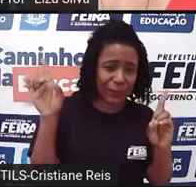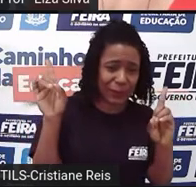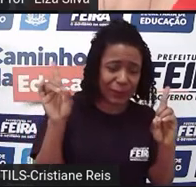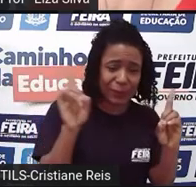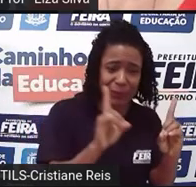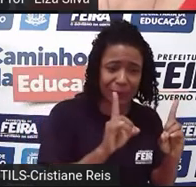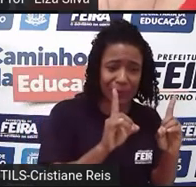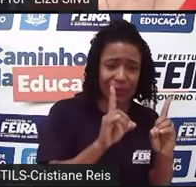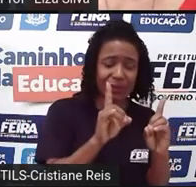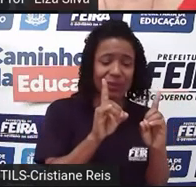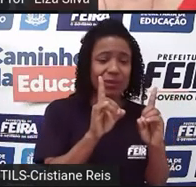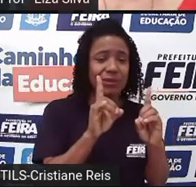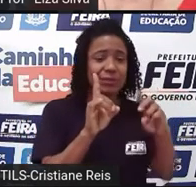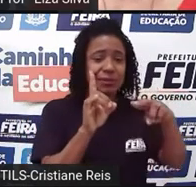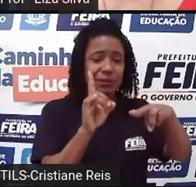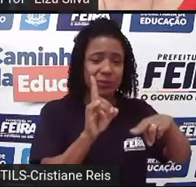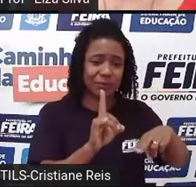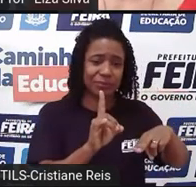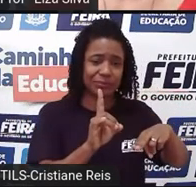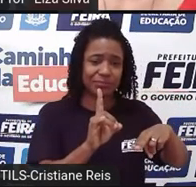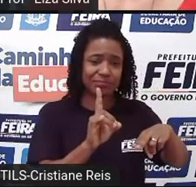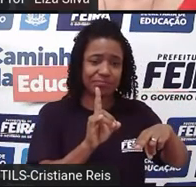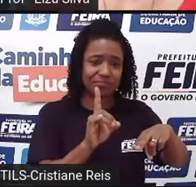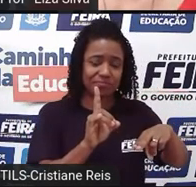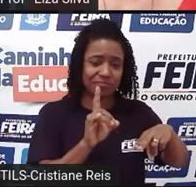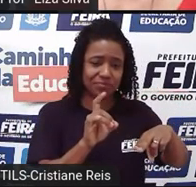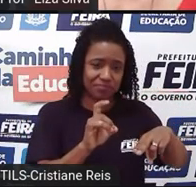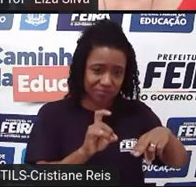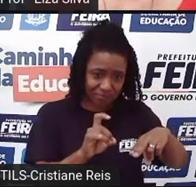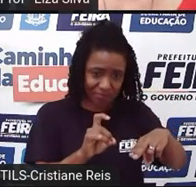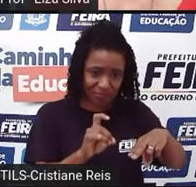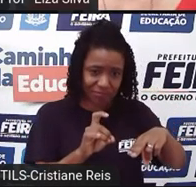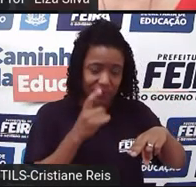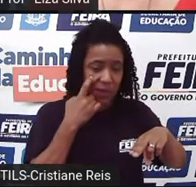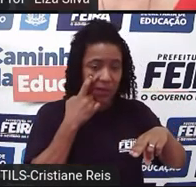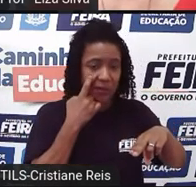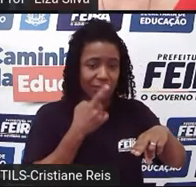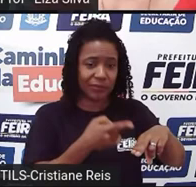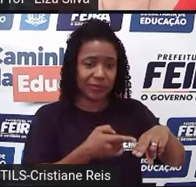morta. Então, vejamos aqui a cena que representa